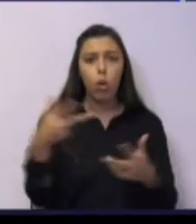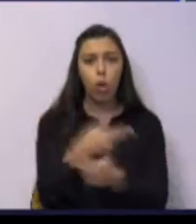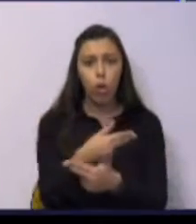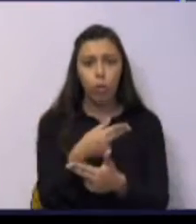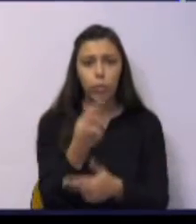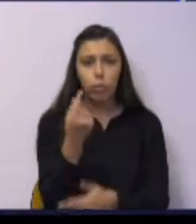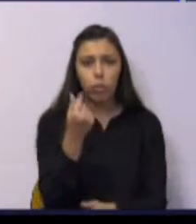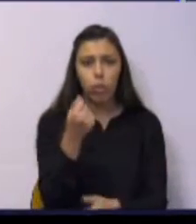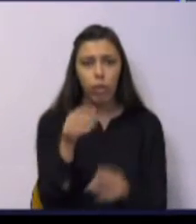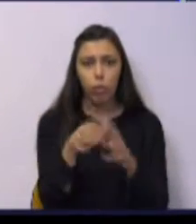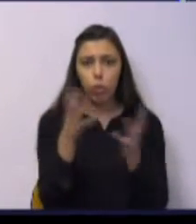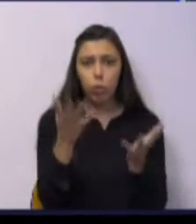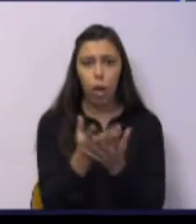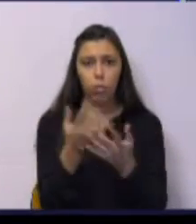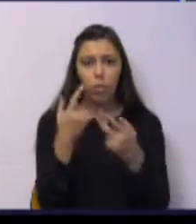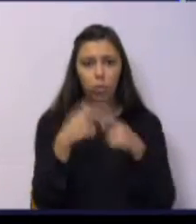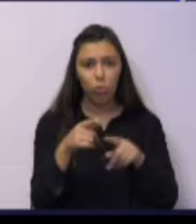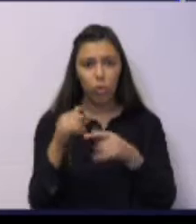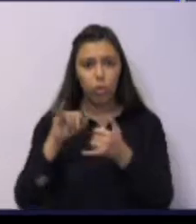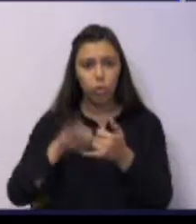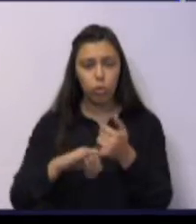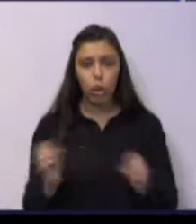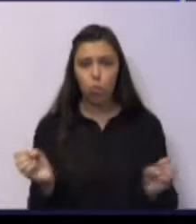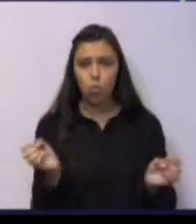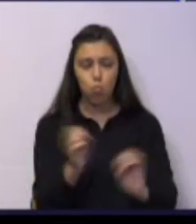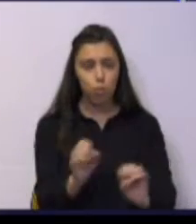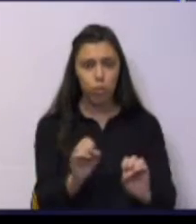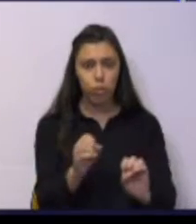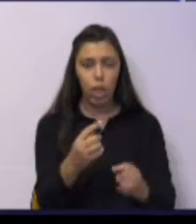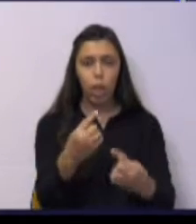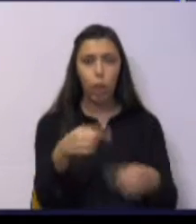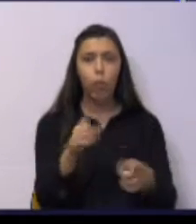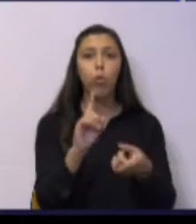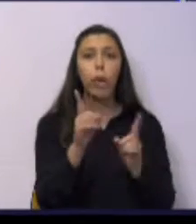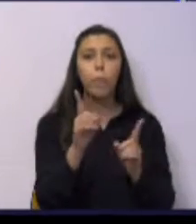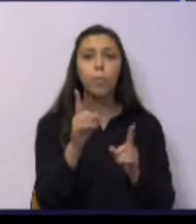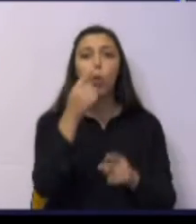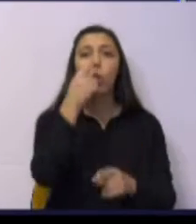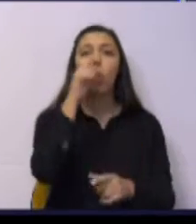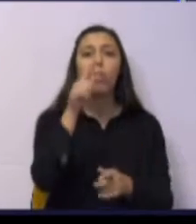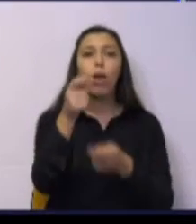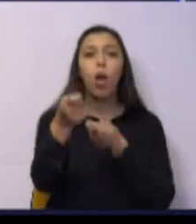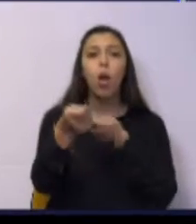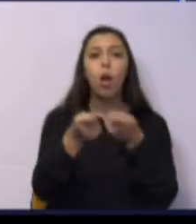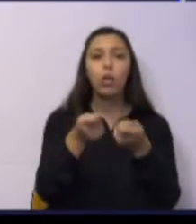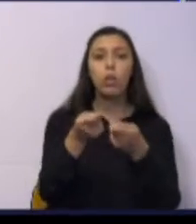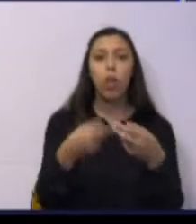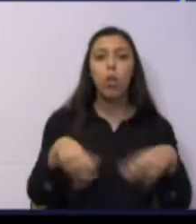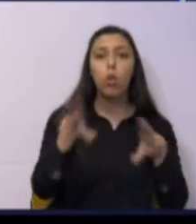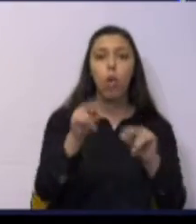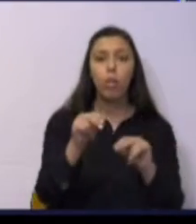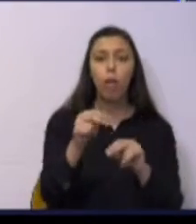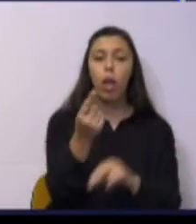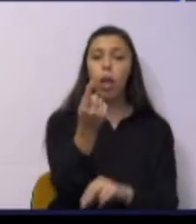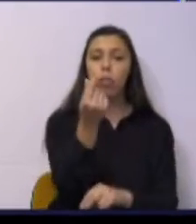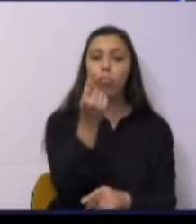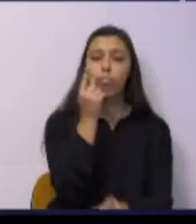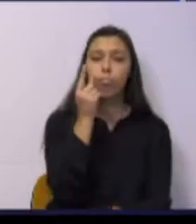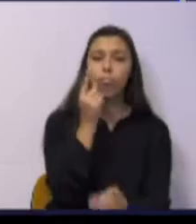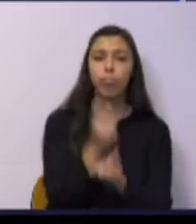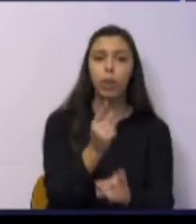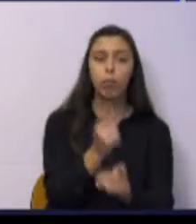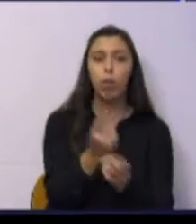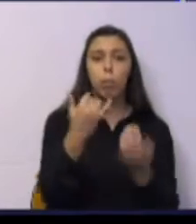associações. O que existiu foi uma redistribuição. A verba é a mesma. Só que,